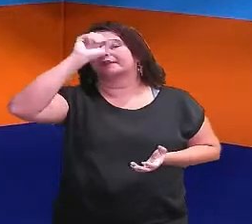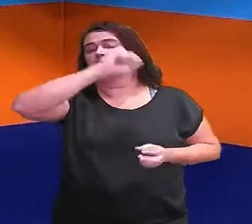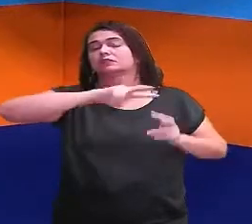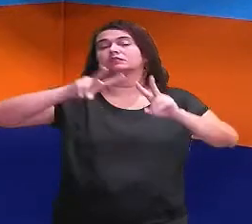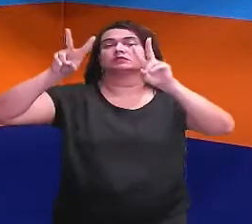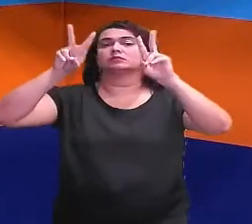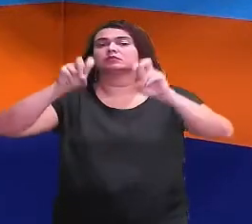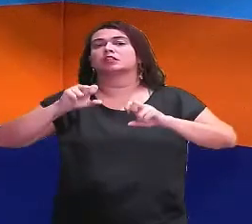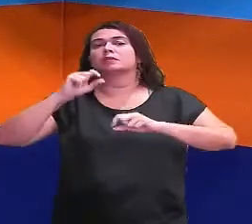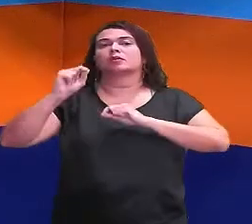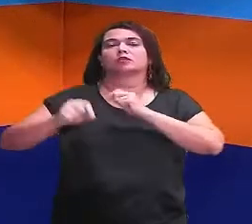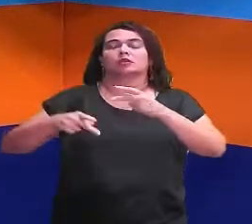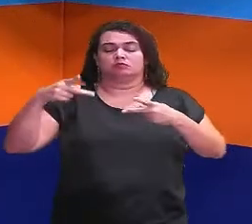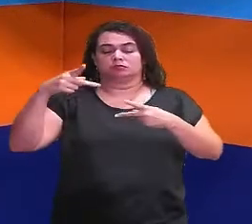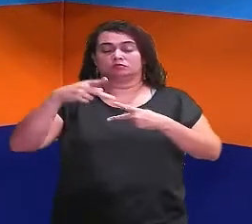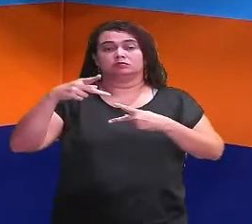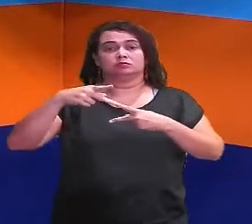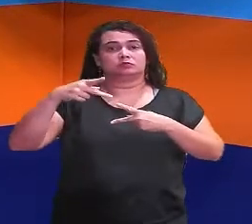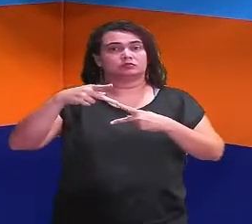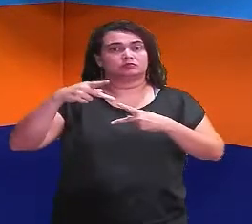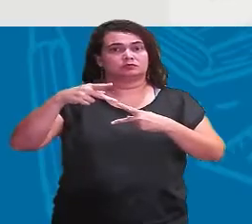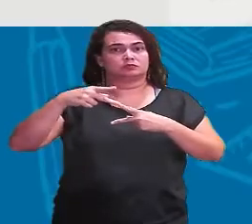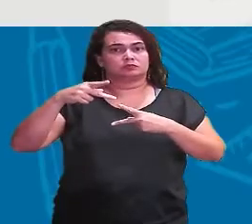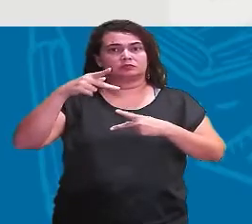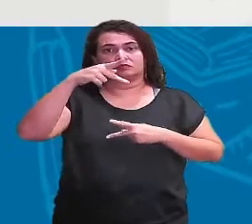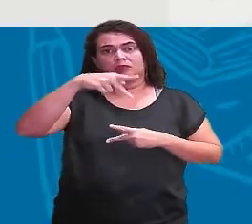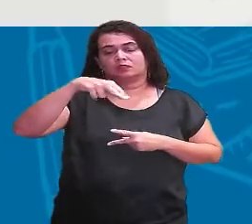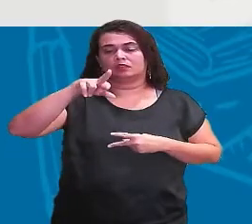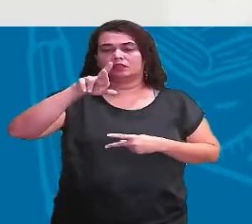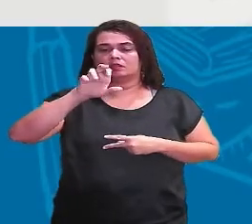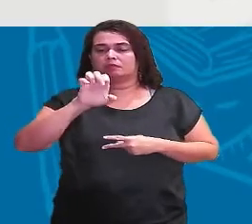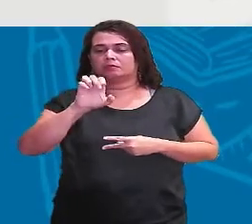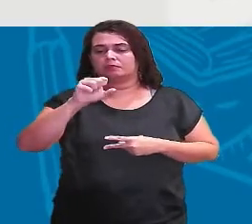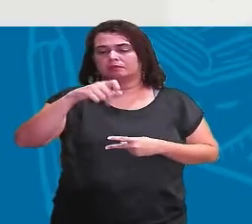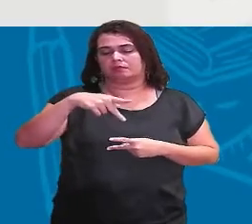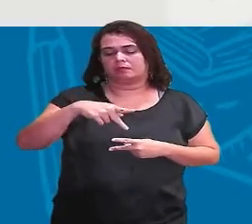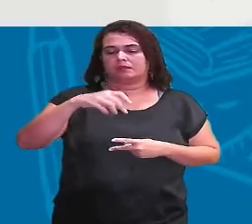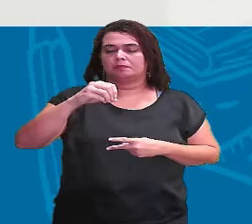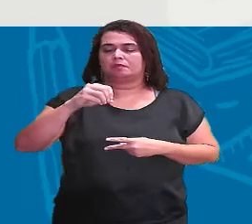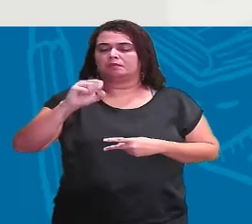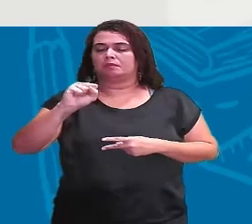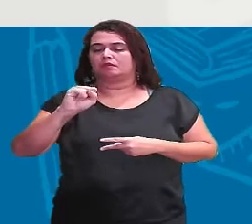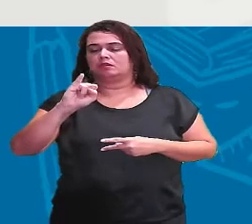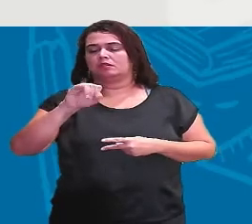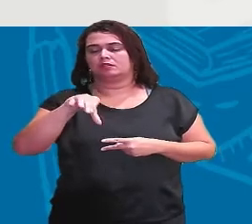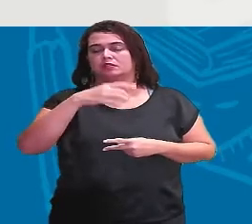Transcribed Continuidade aí às classes de palavras, tá bom?